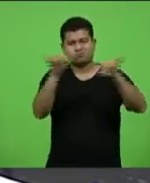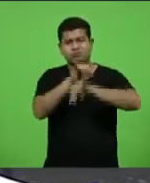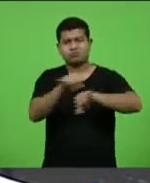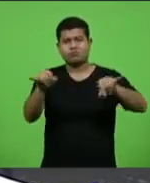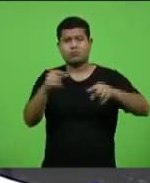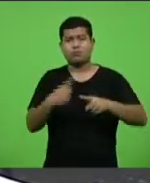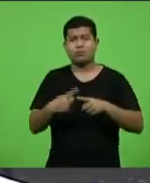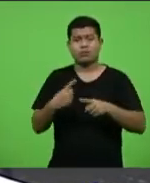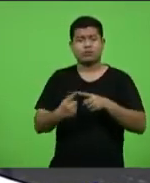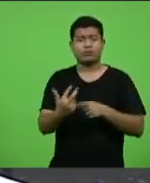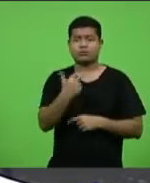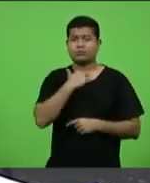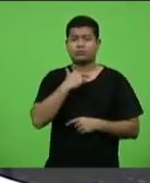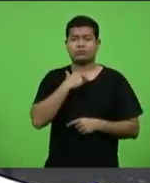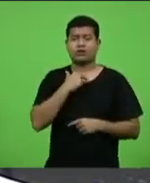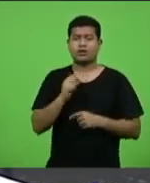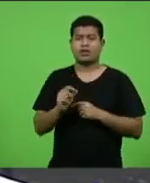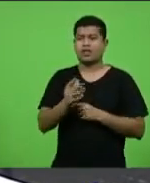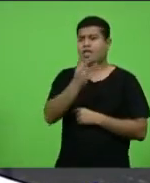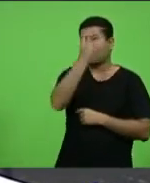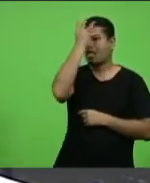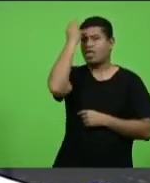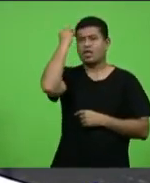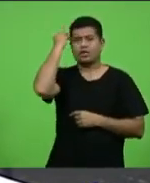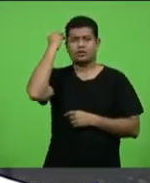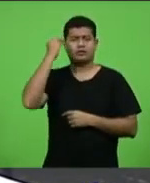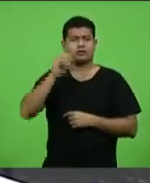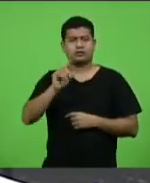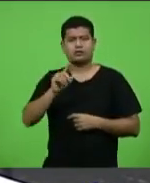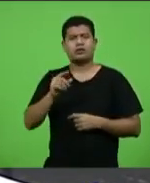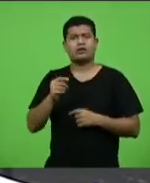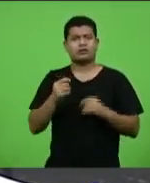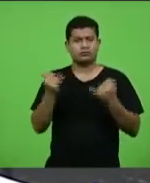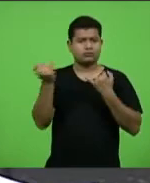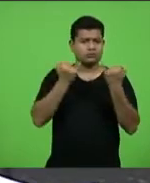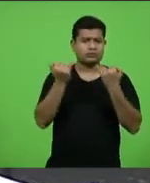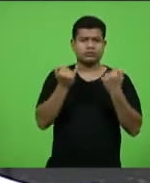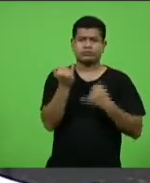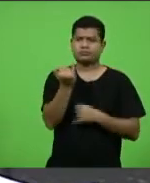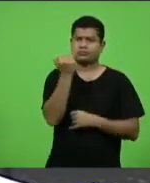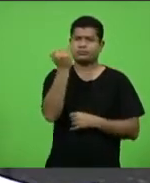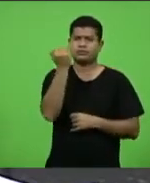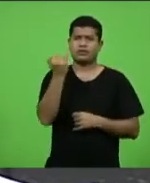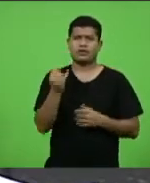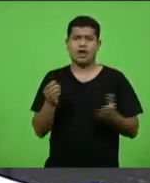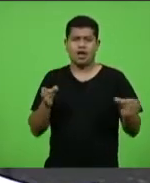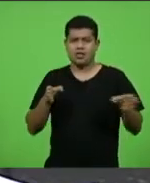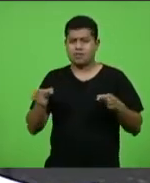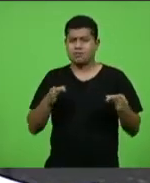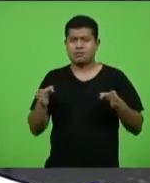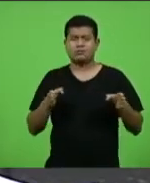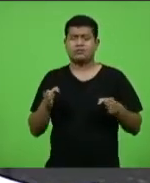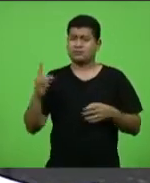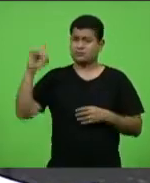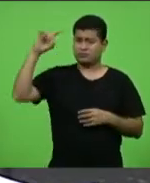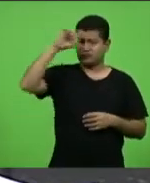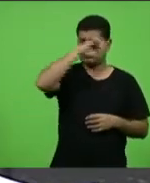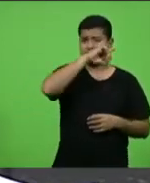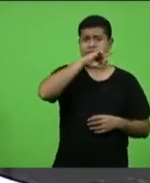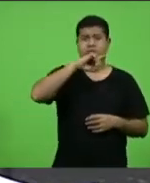passar batido uma informação tão relevante num momento tão difícil que todos nós